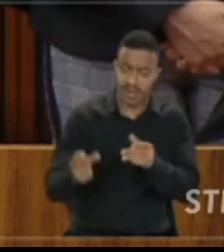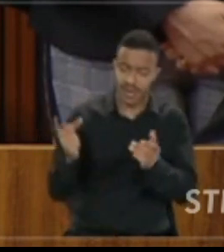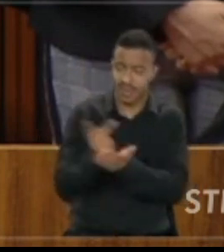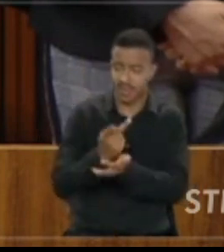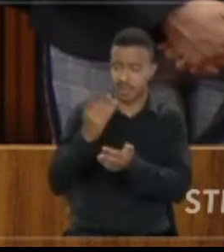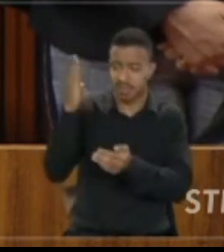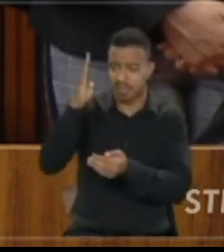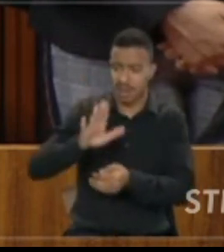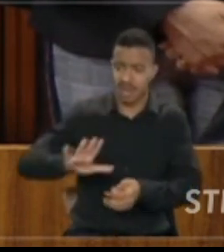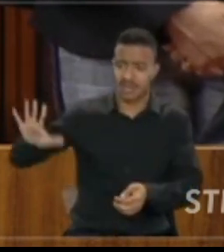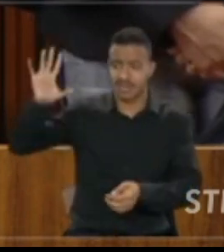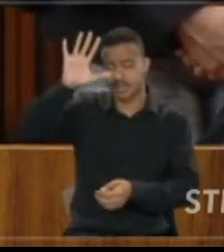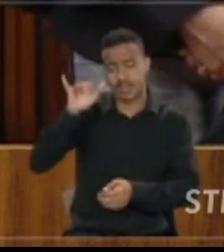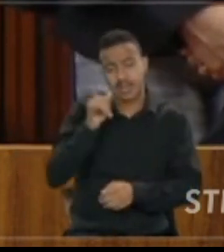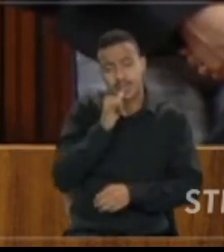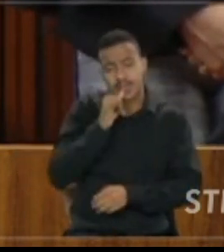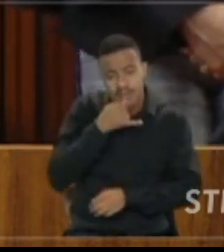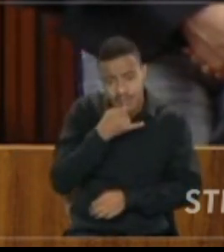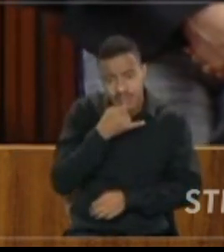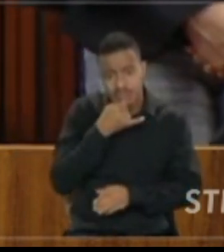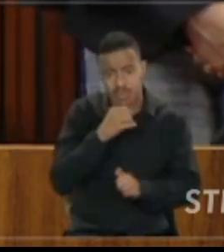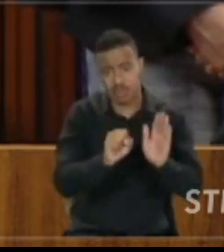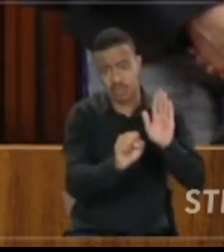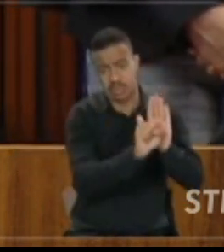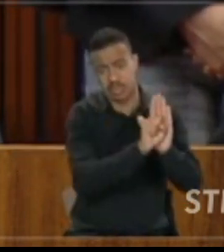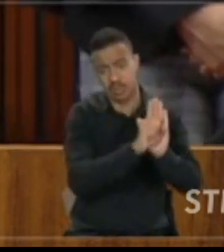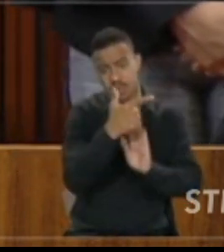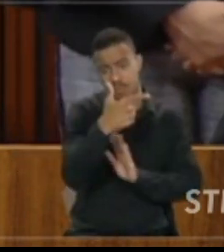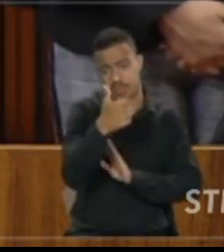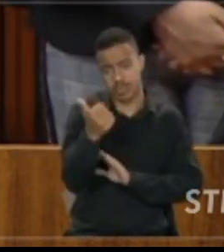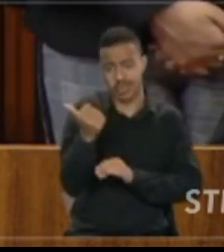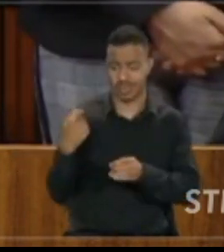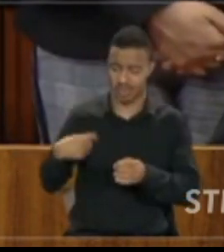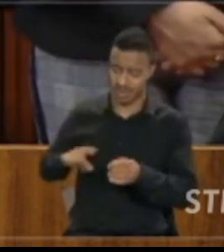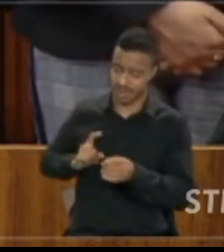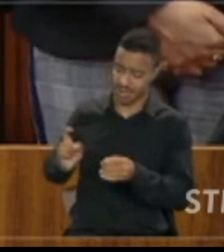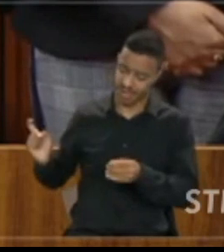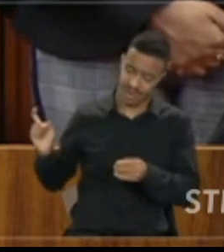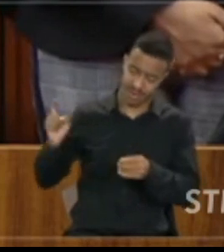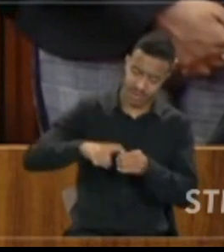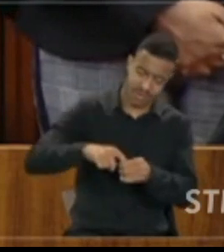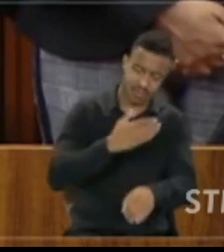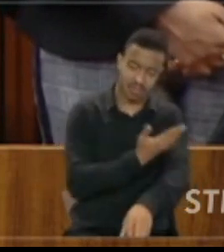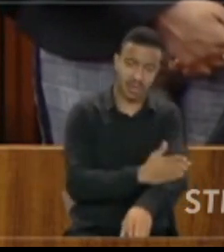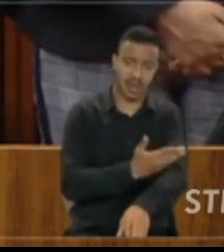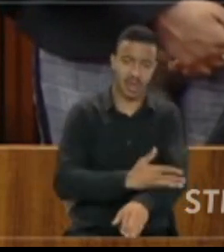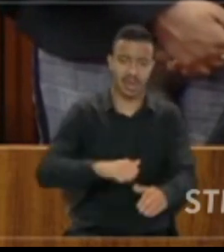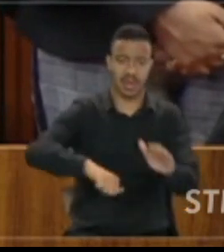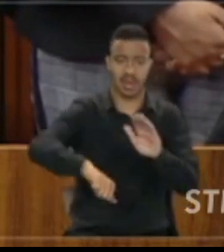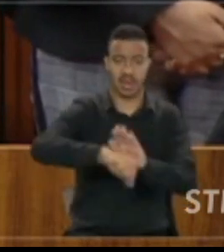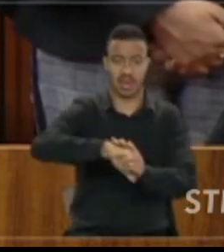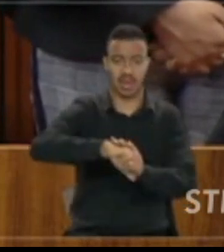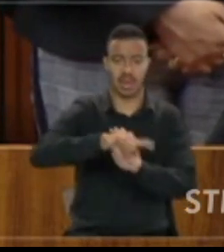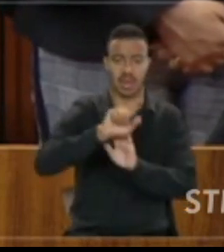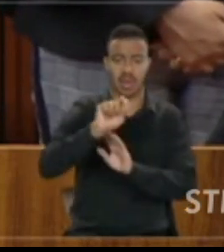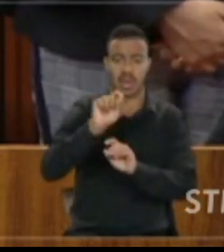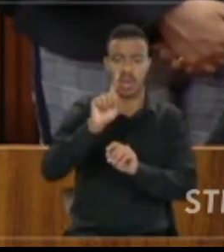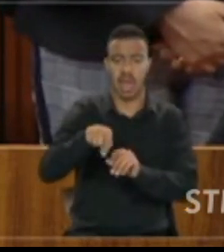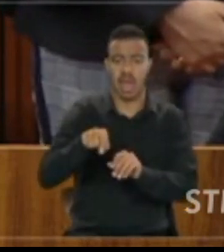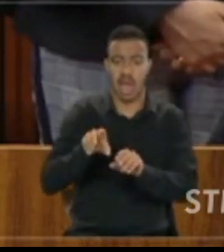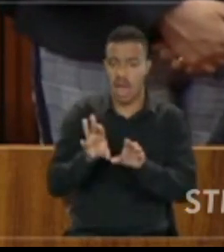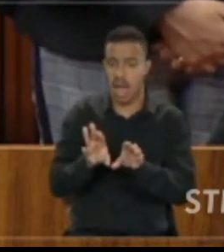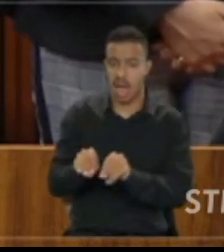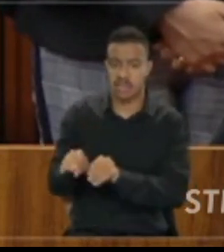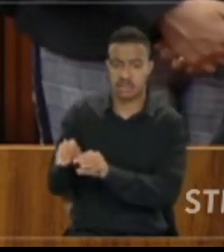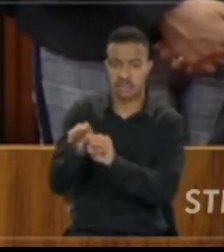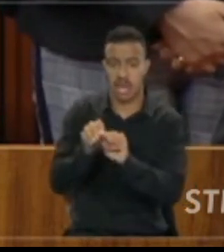todo. Lamentavelmente, no século XXI, retornamos a uma prática criminosa, que é o assédio eleitoral. É o